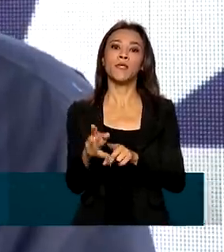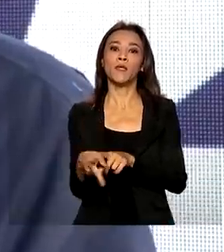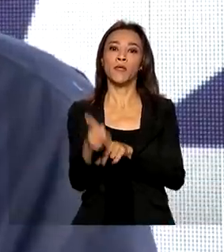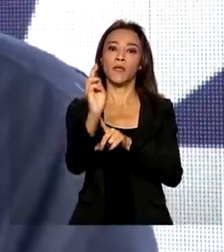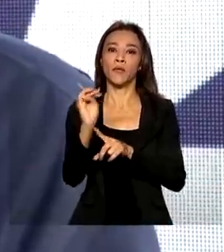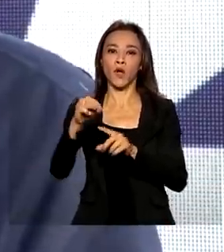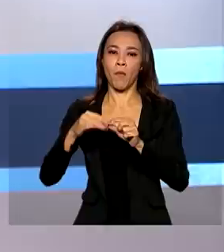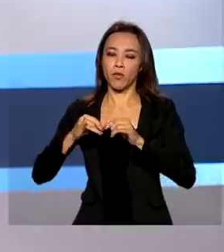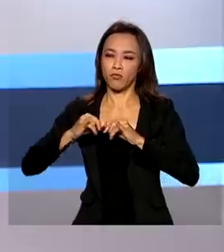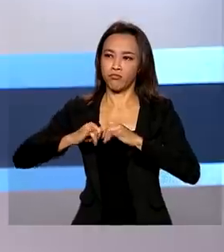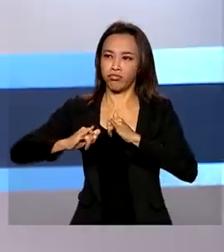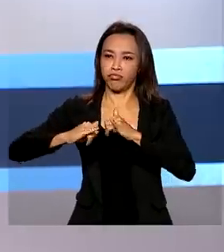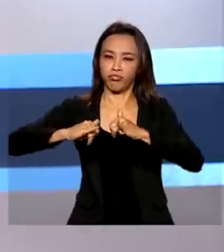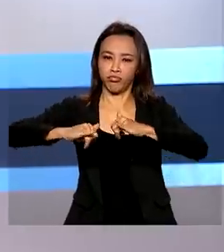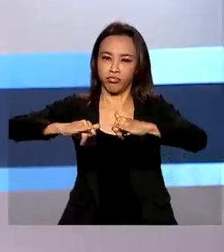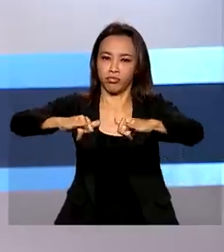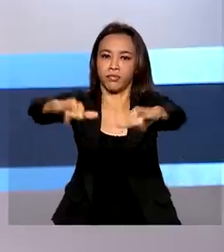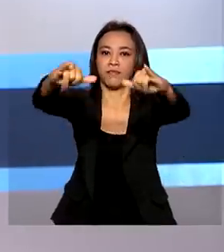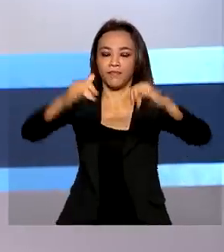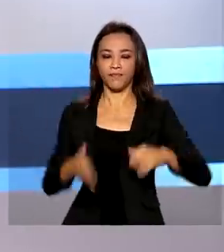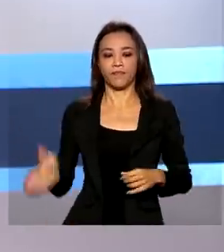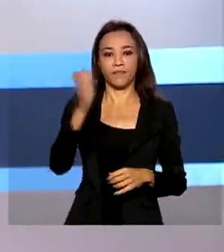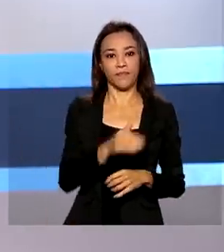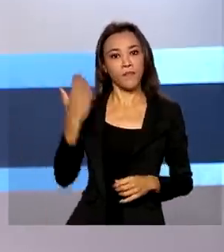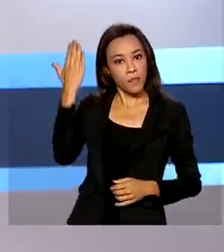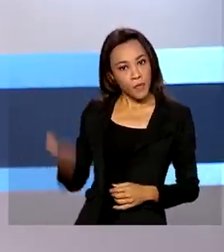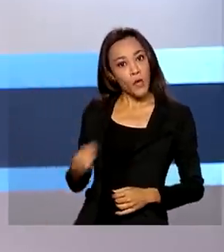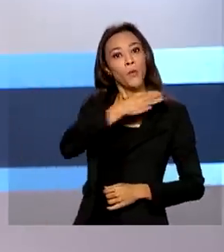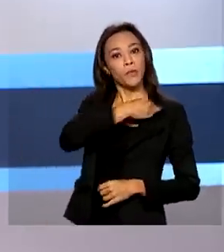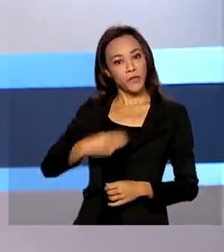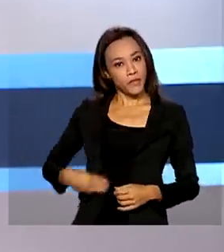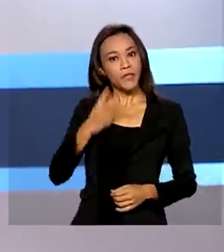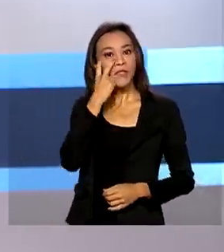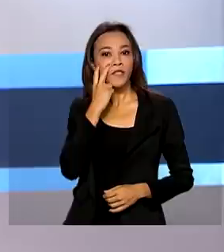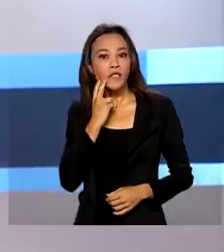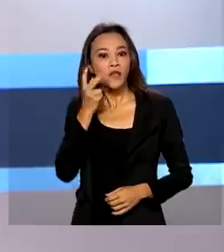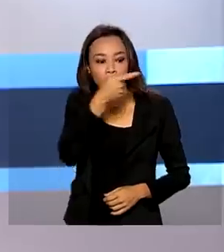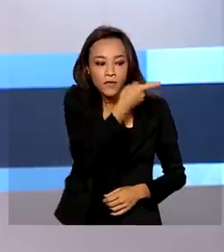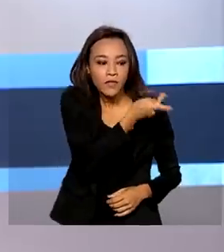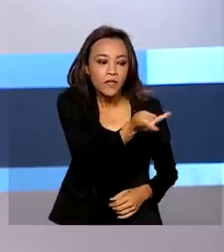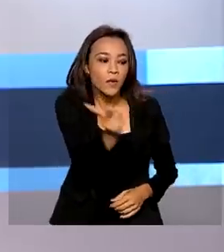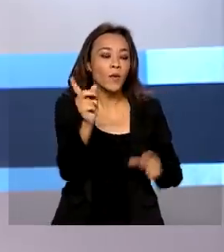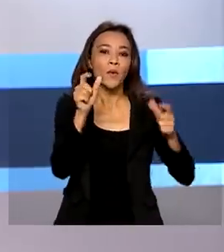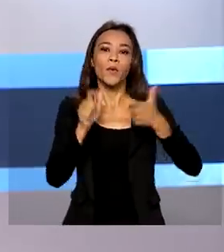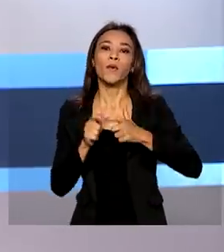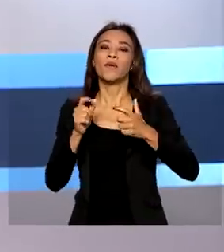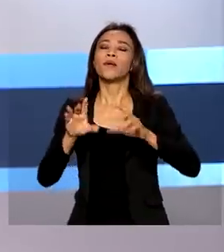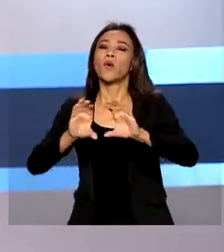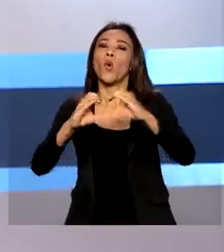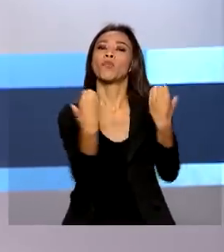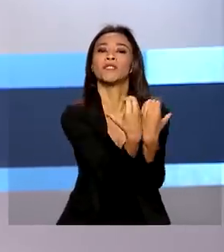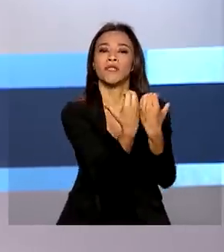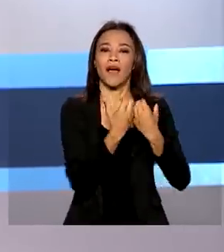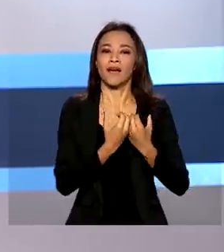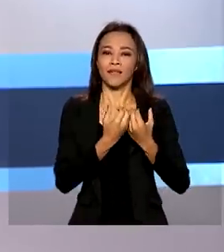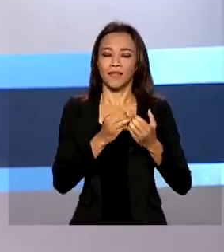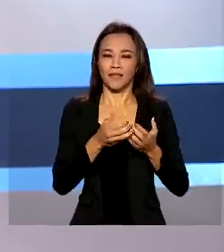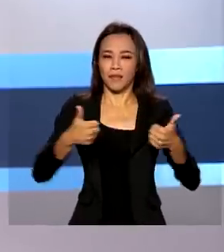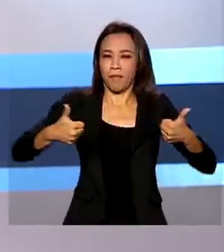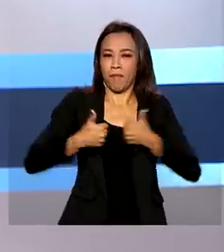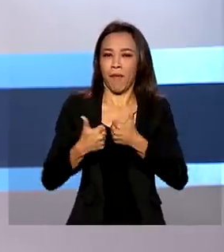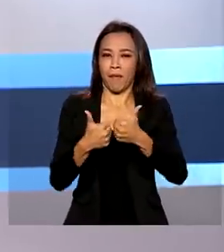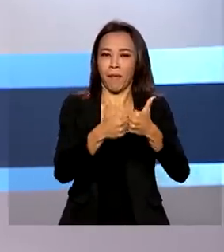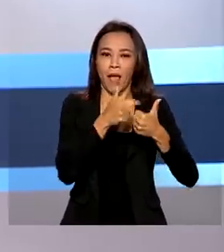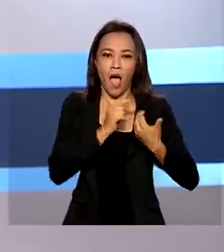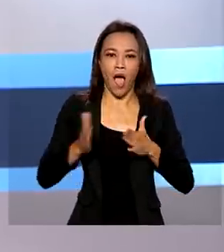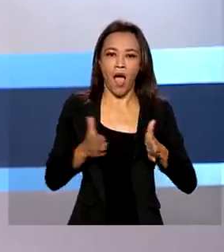de linhas de transmissão. Bento Albuquerque também visitou comunidades ribeirinhas no Pantanal. O programa Ilumina Pantanal